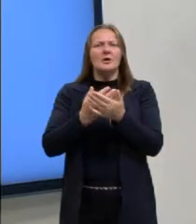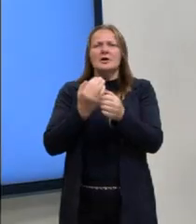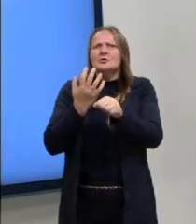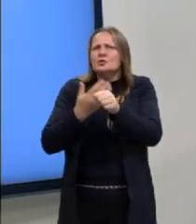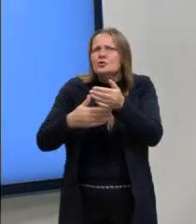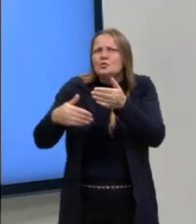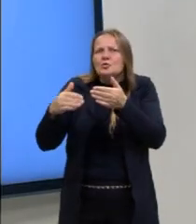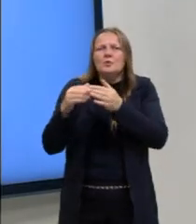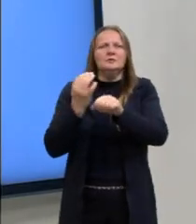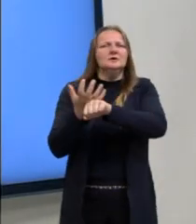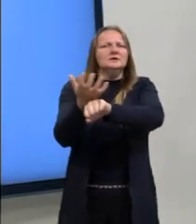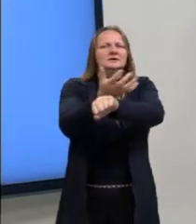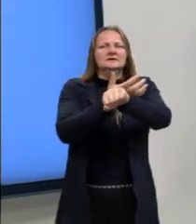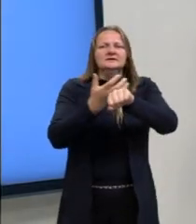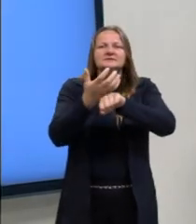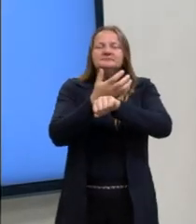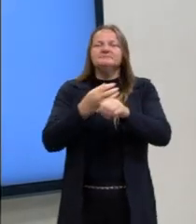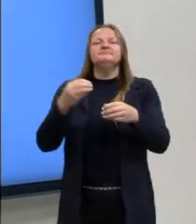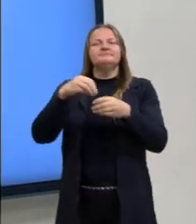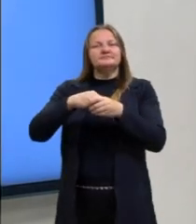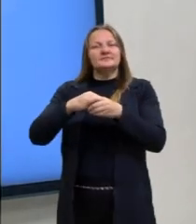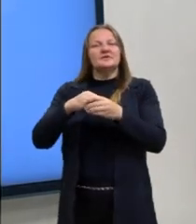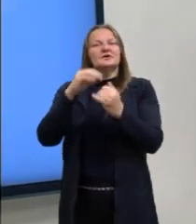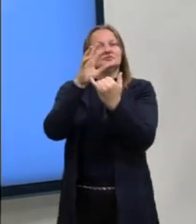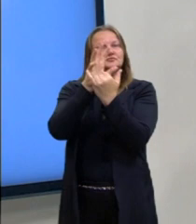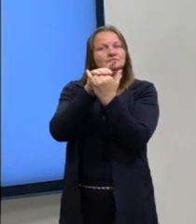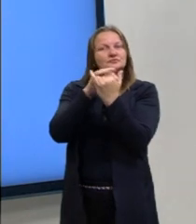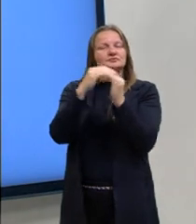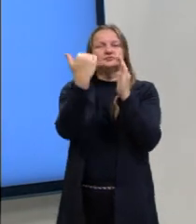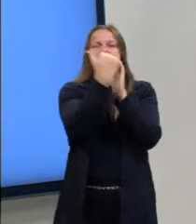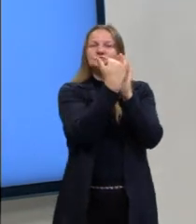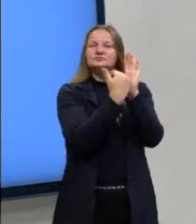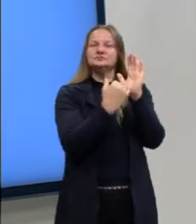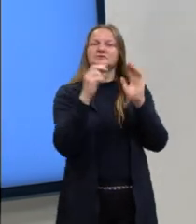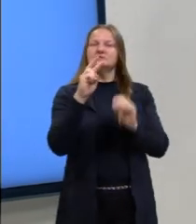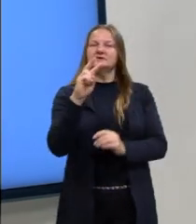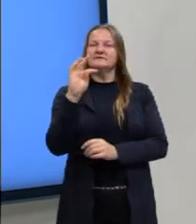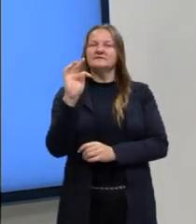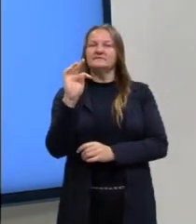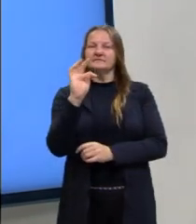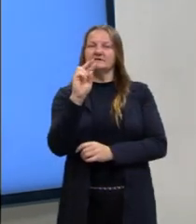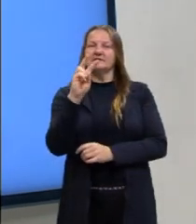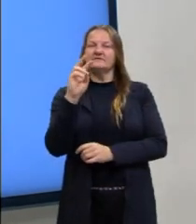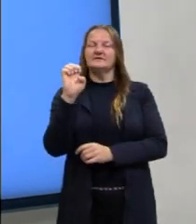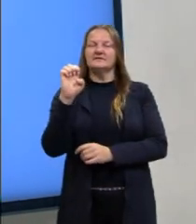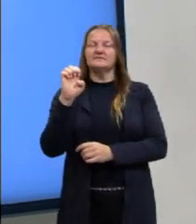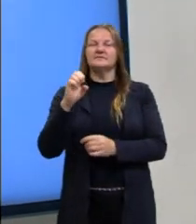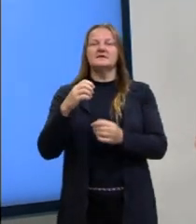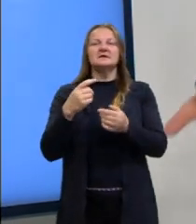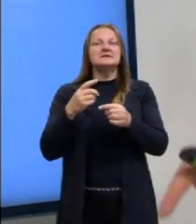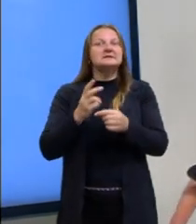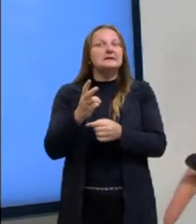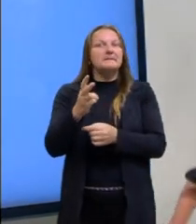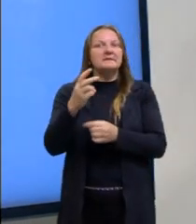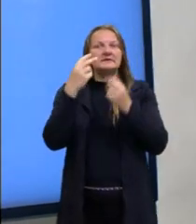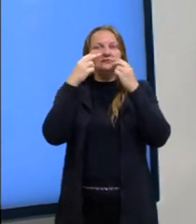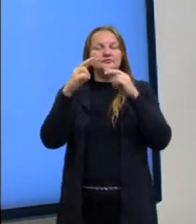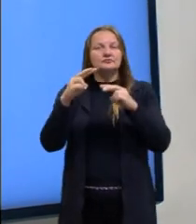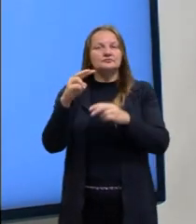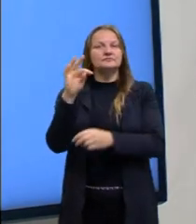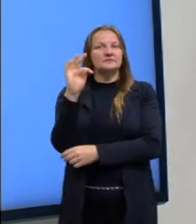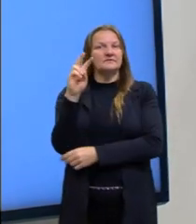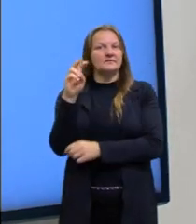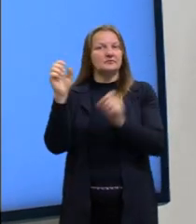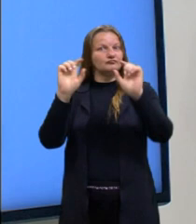todos os componentes curriculares, elas estão na grade da TVE das 16 às 17h30, né? De